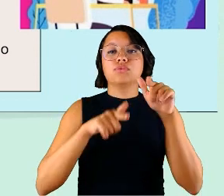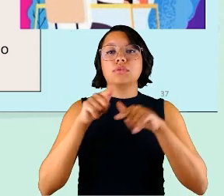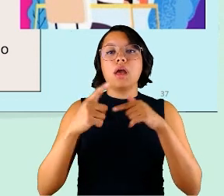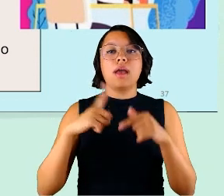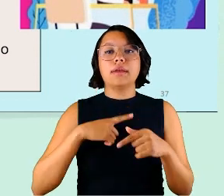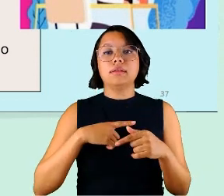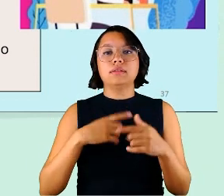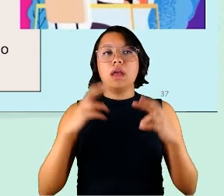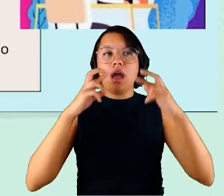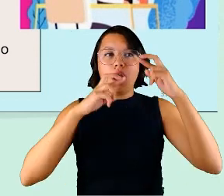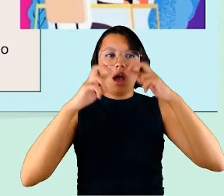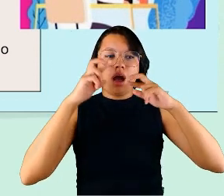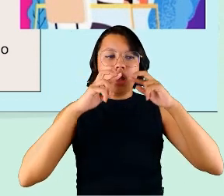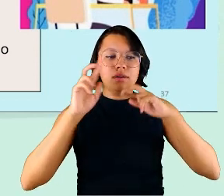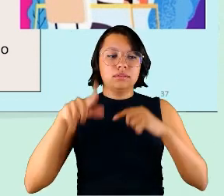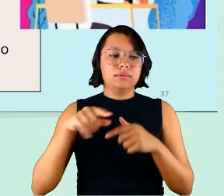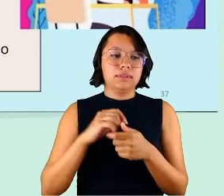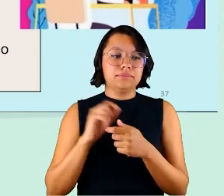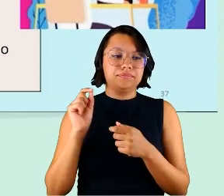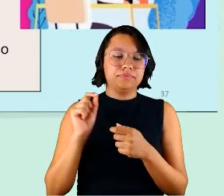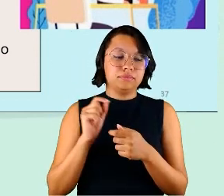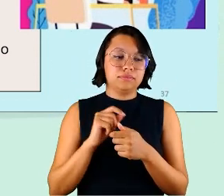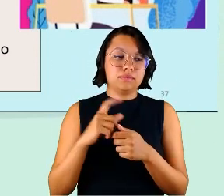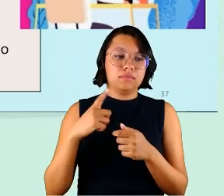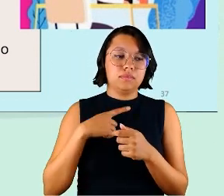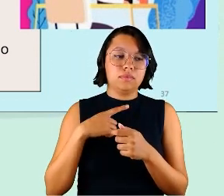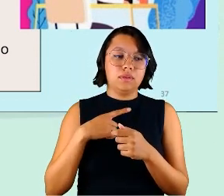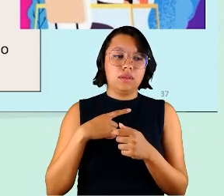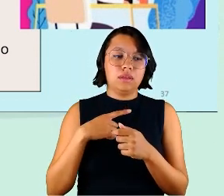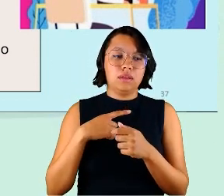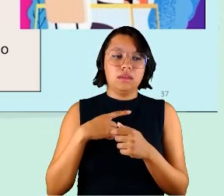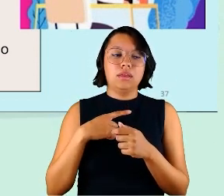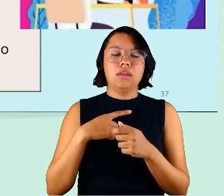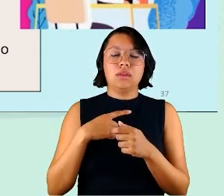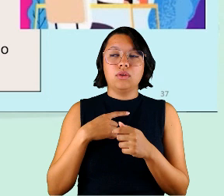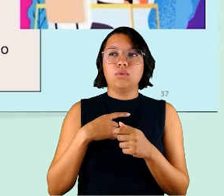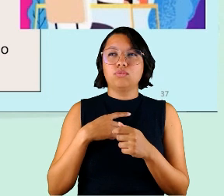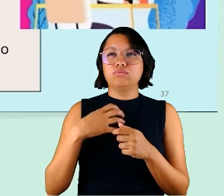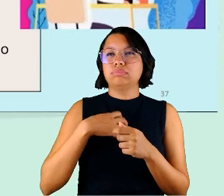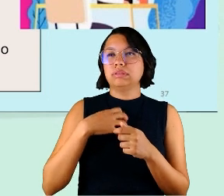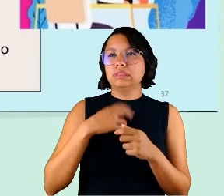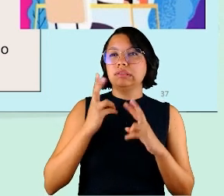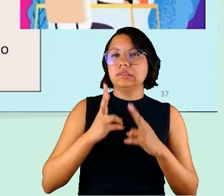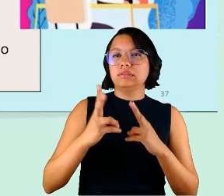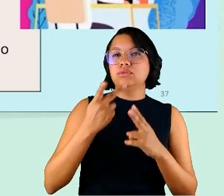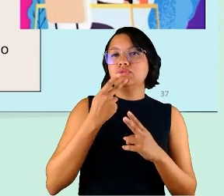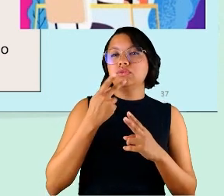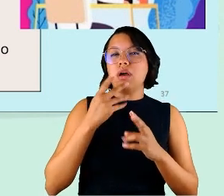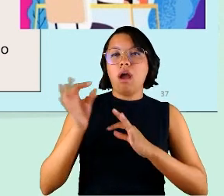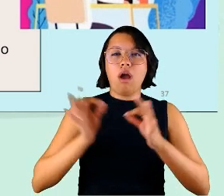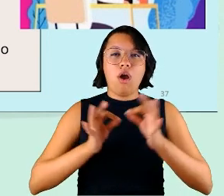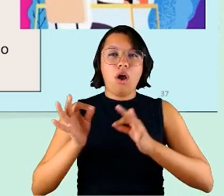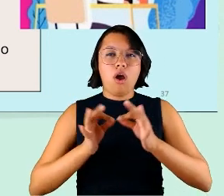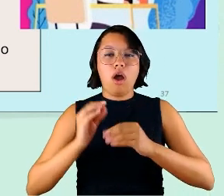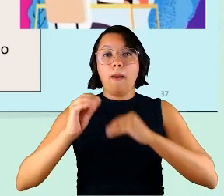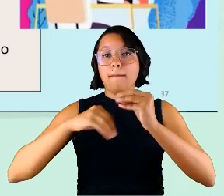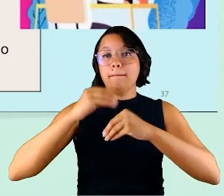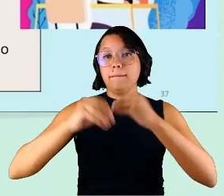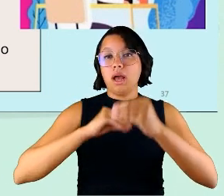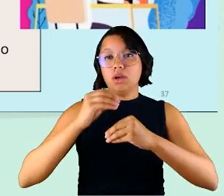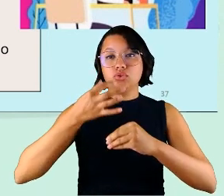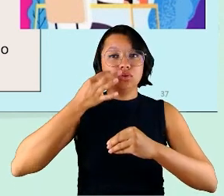gente tem observado é que há uma tendência a se falar em arranjos mistos de trabalho e aí